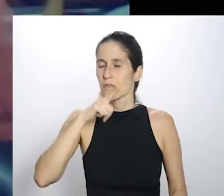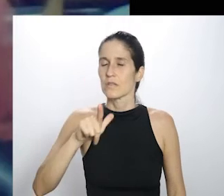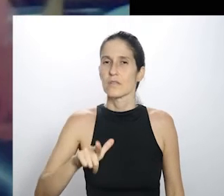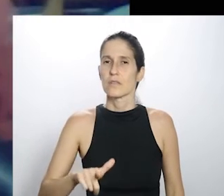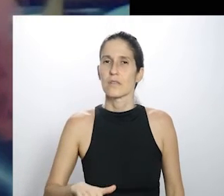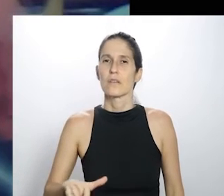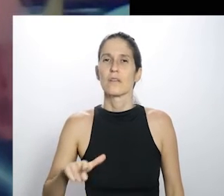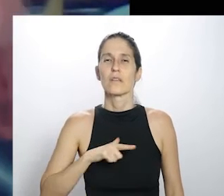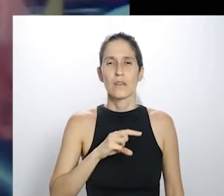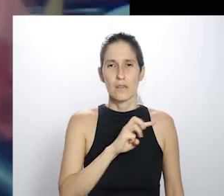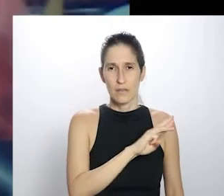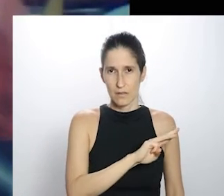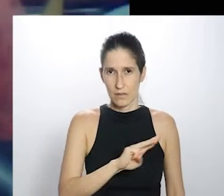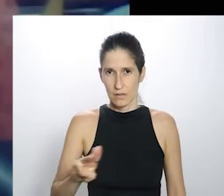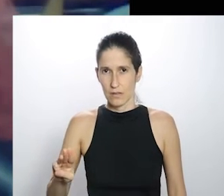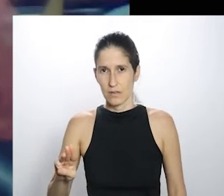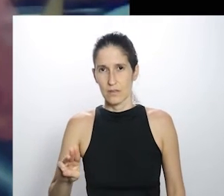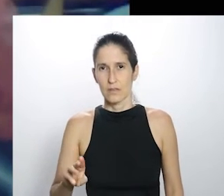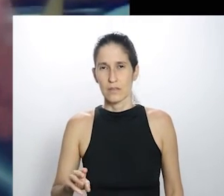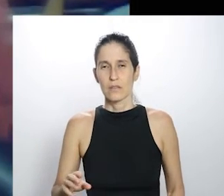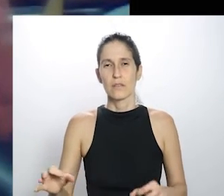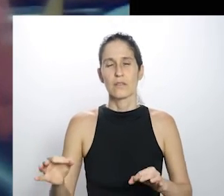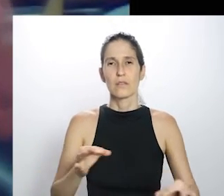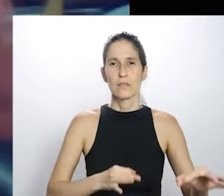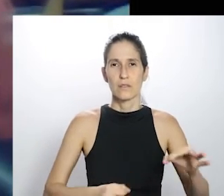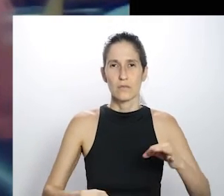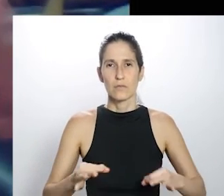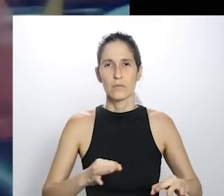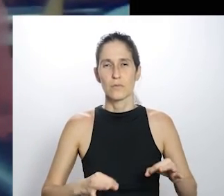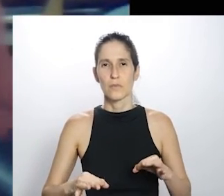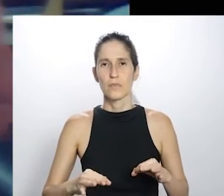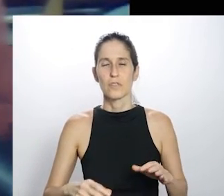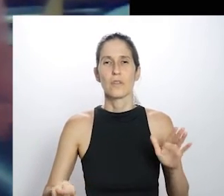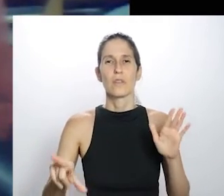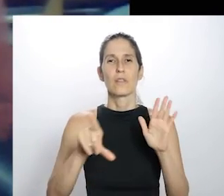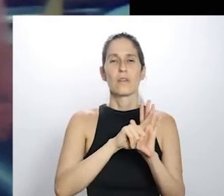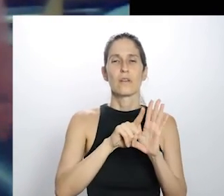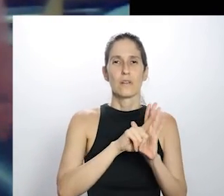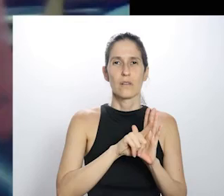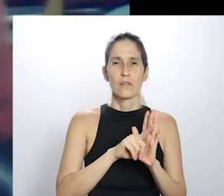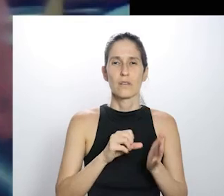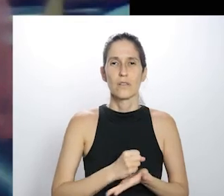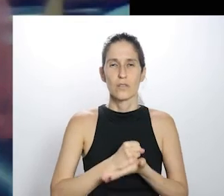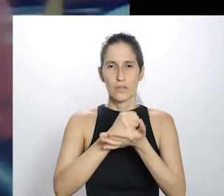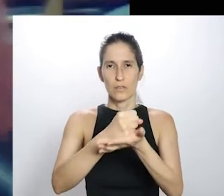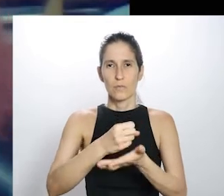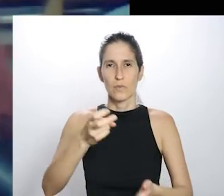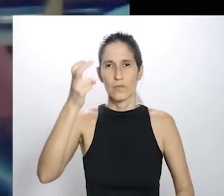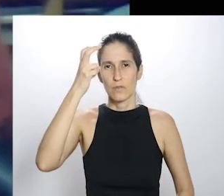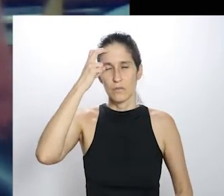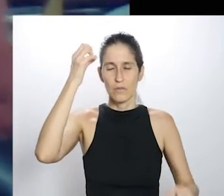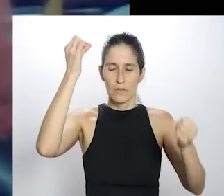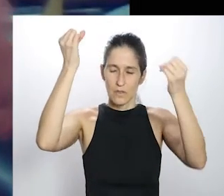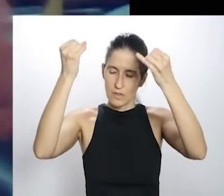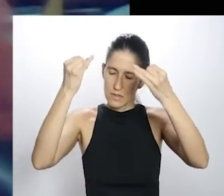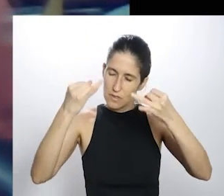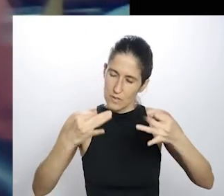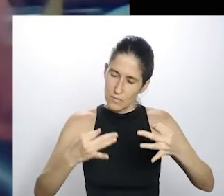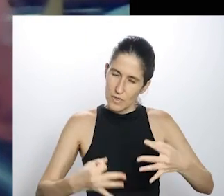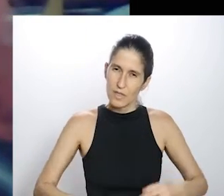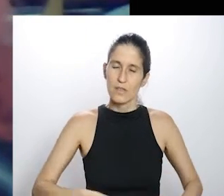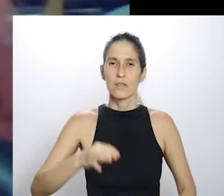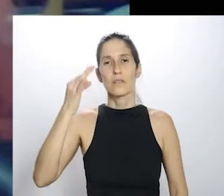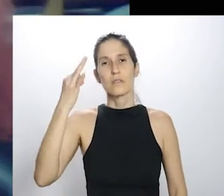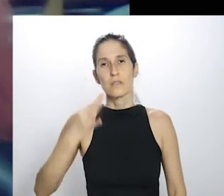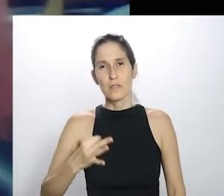Então, coloquei um link aí também, que é o link da campanha dessa lei, explicando detalhadamente